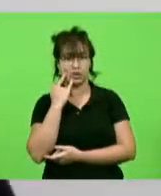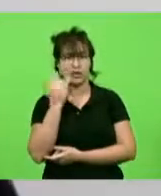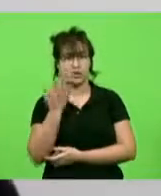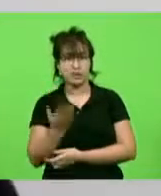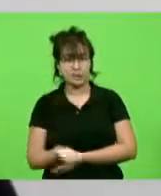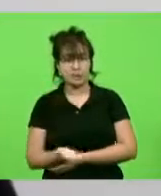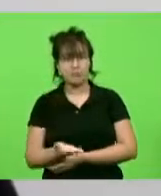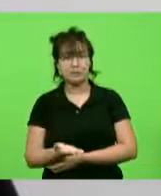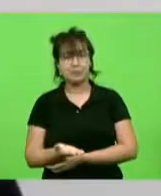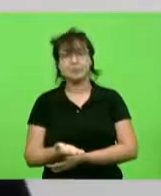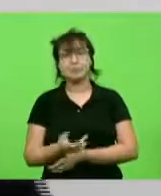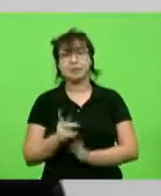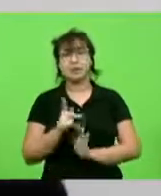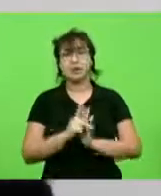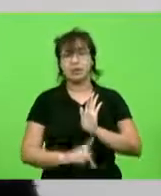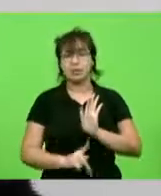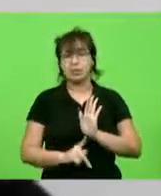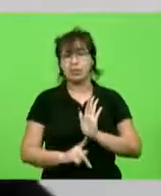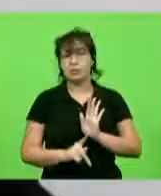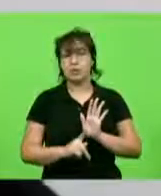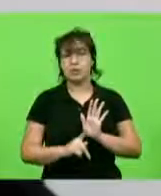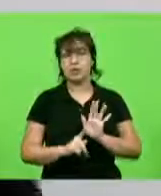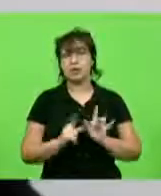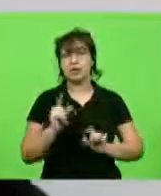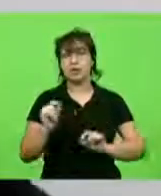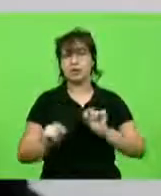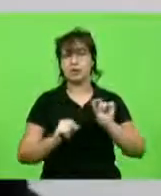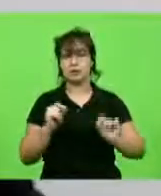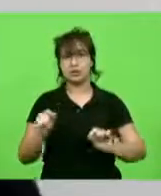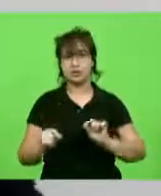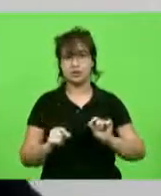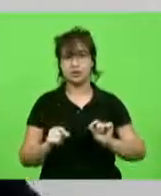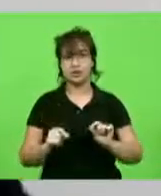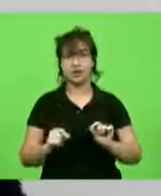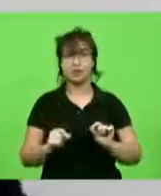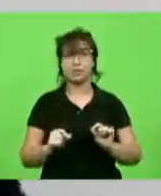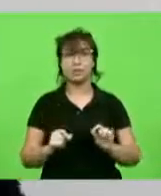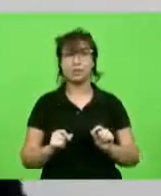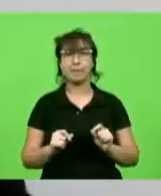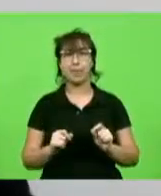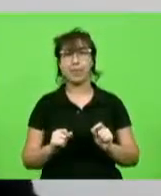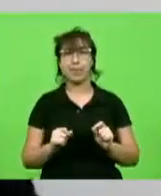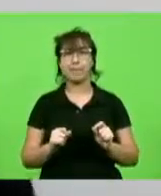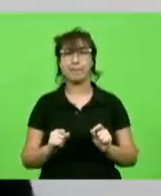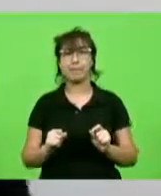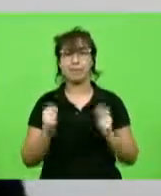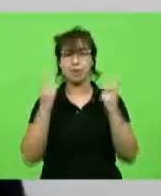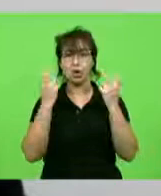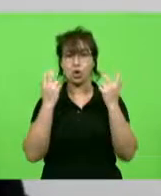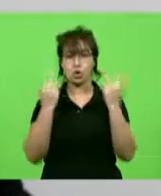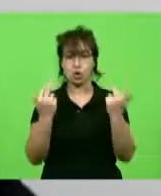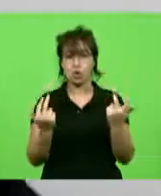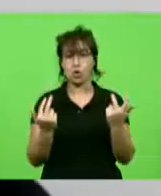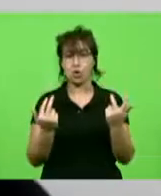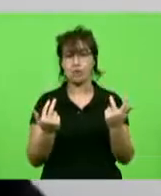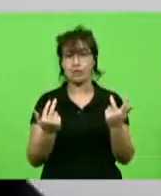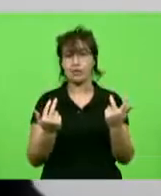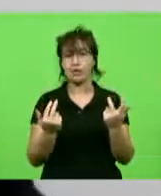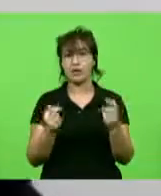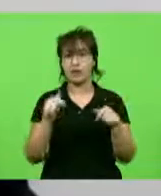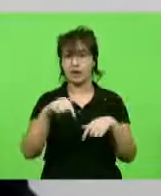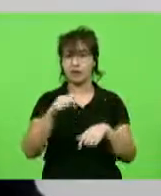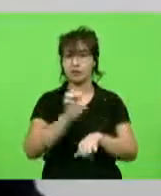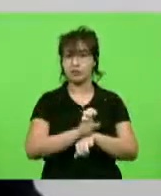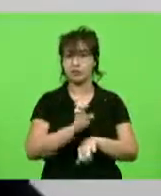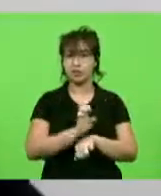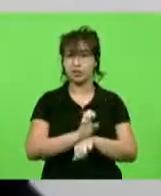da questão do projeto sobre a normatização da questão do Estado poder adquirir vacinas, isso foi